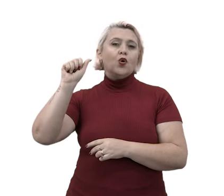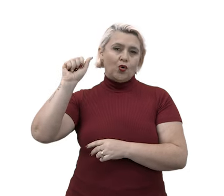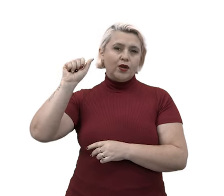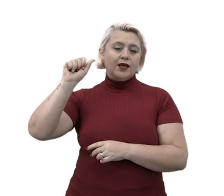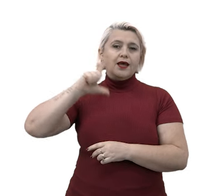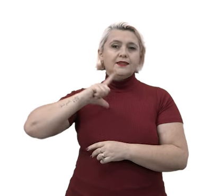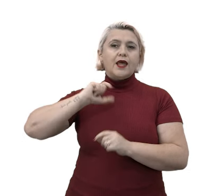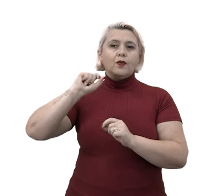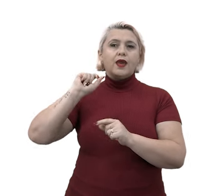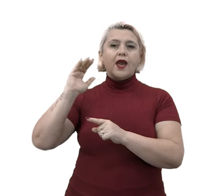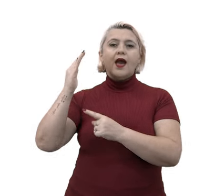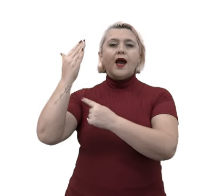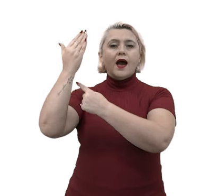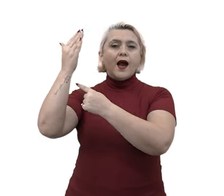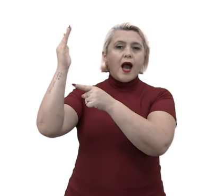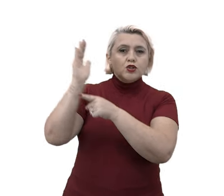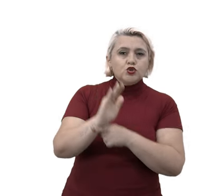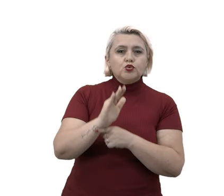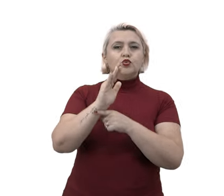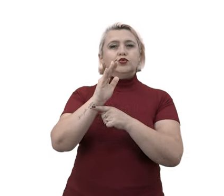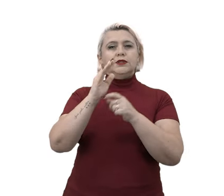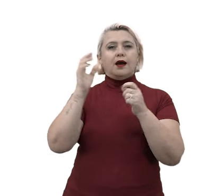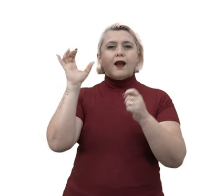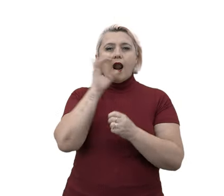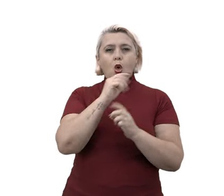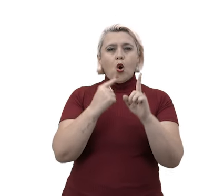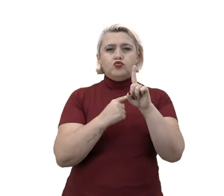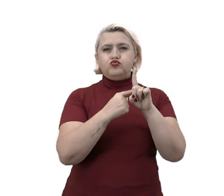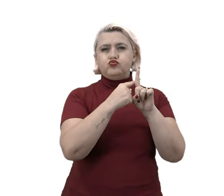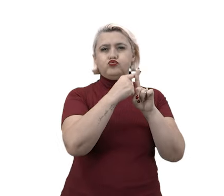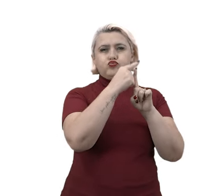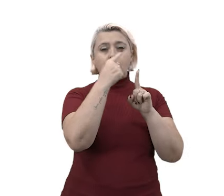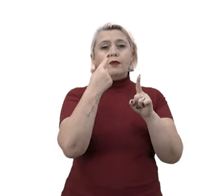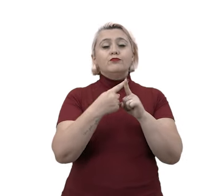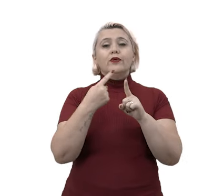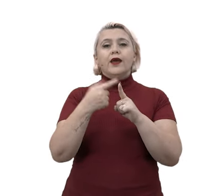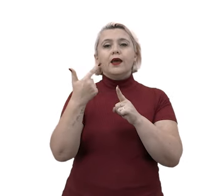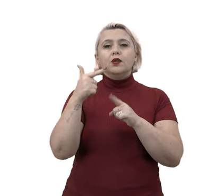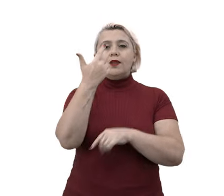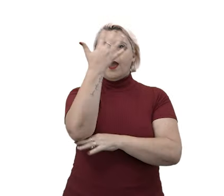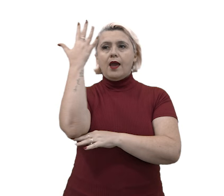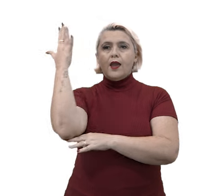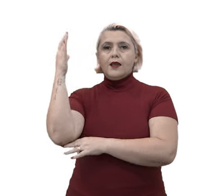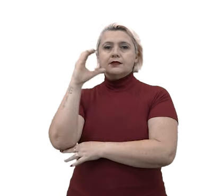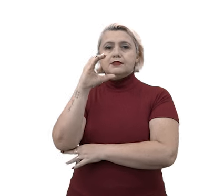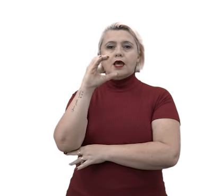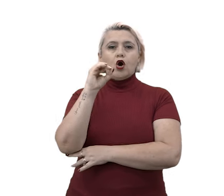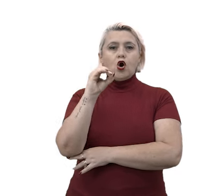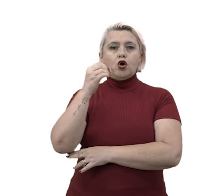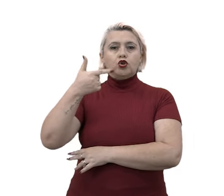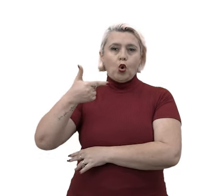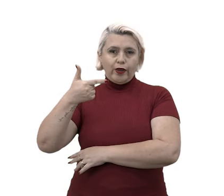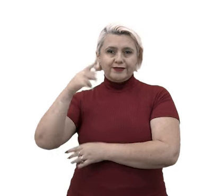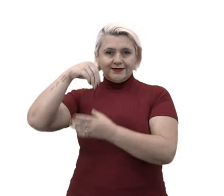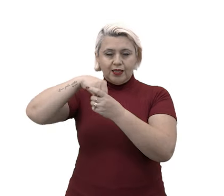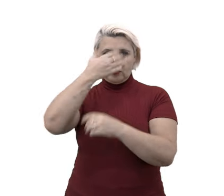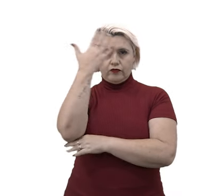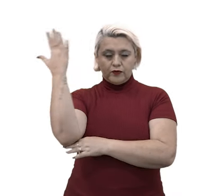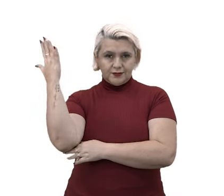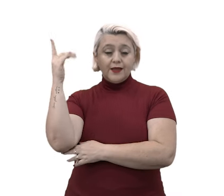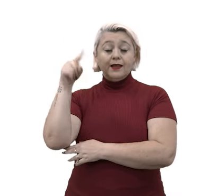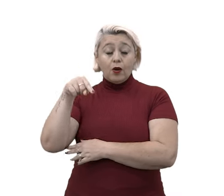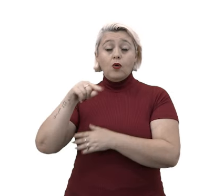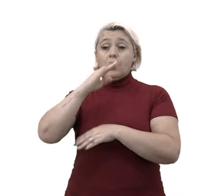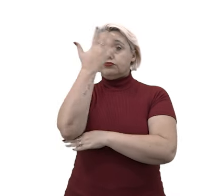pois reduz a capacidade de absorção de CO2 pela floresta. Então, o desmatamento é a causa